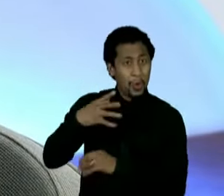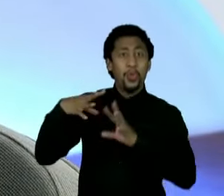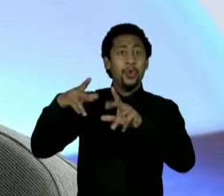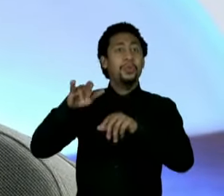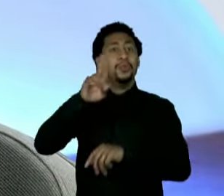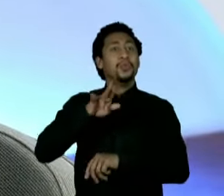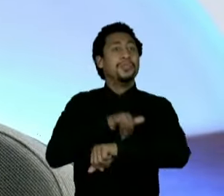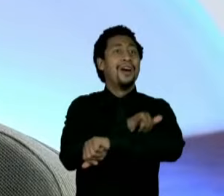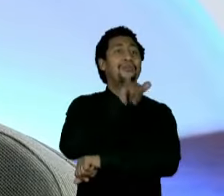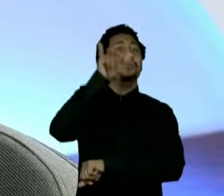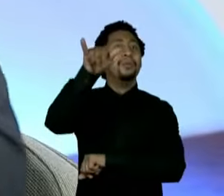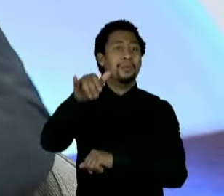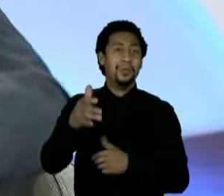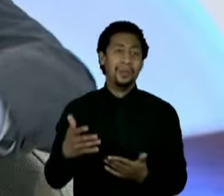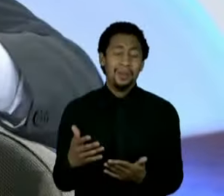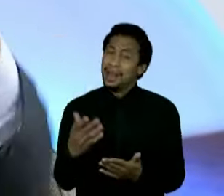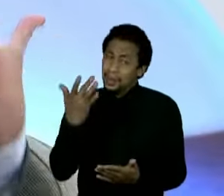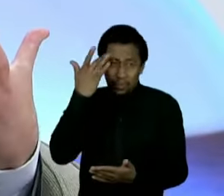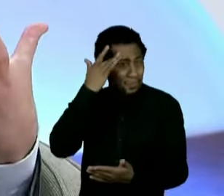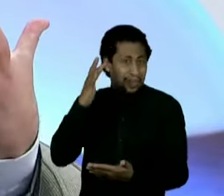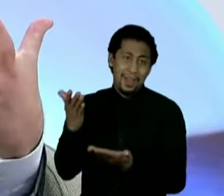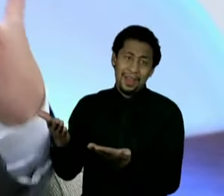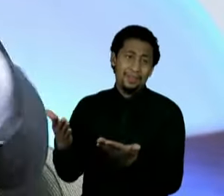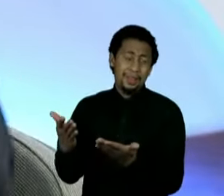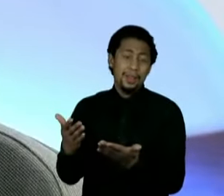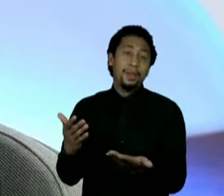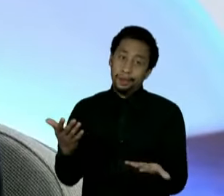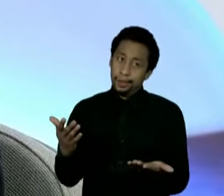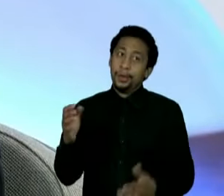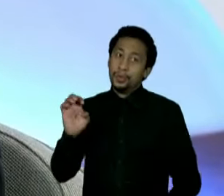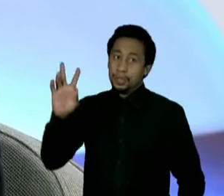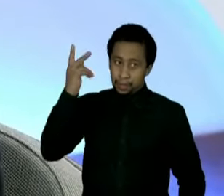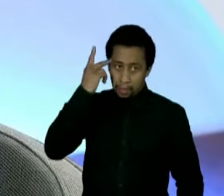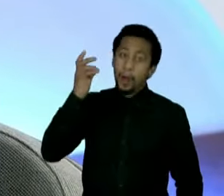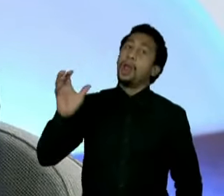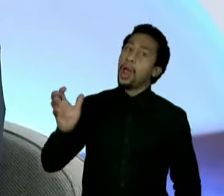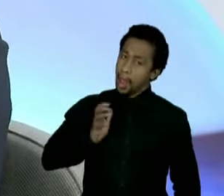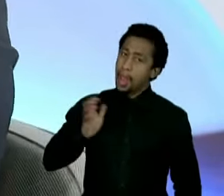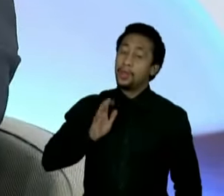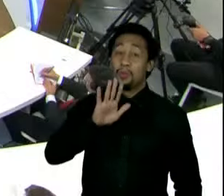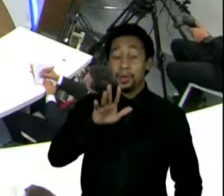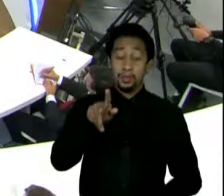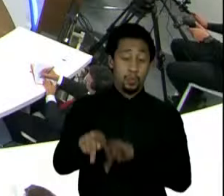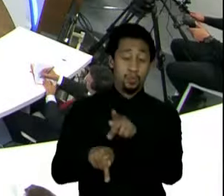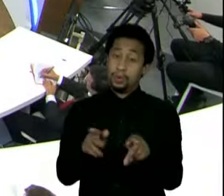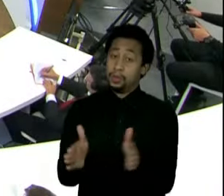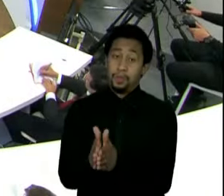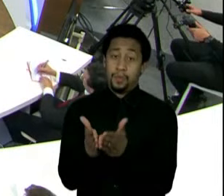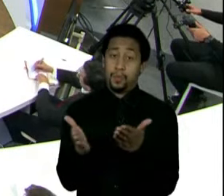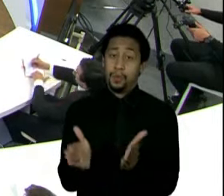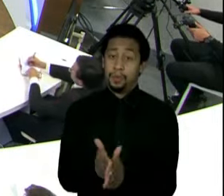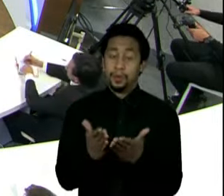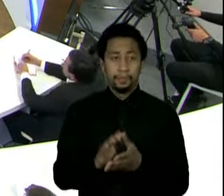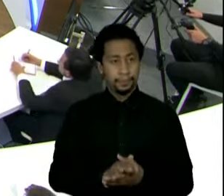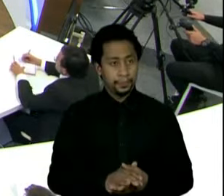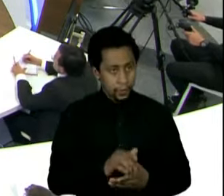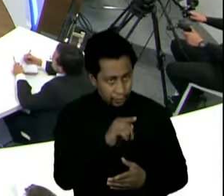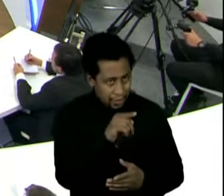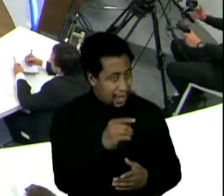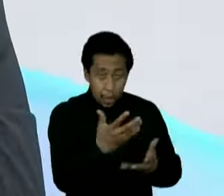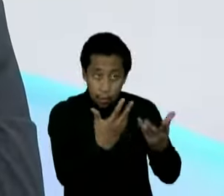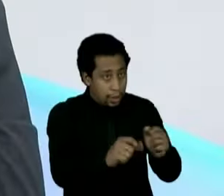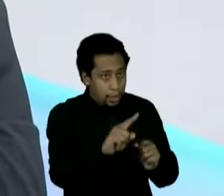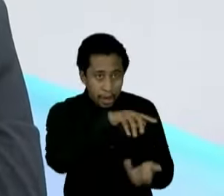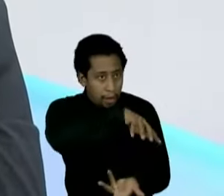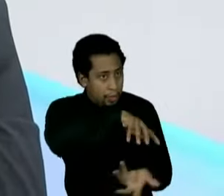E São Paulo, hoje, é um Estado rico, uma população pobre. O senhor revogaria a reforma da Previdência? formato que eles fizeram? Sem